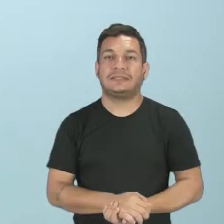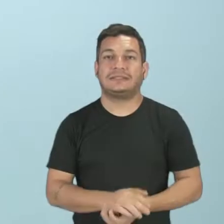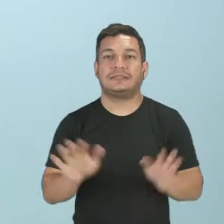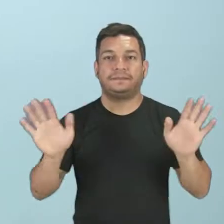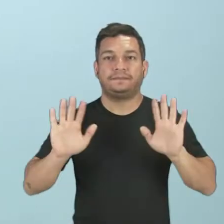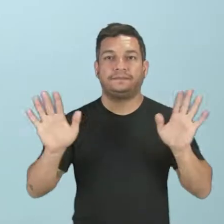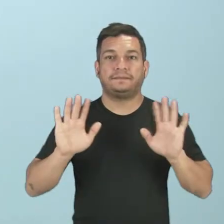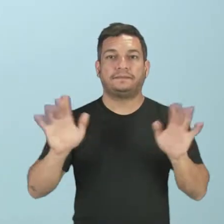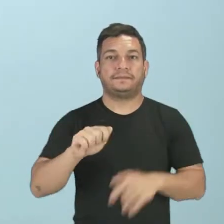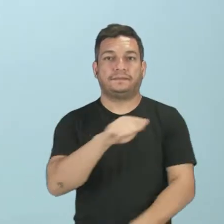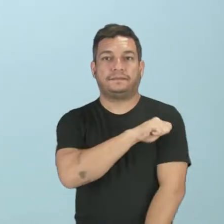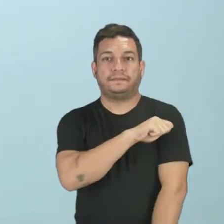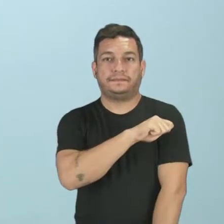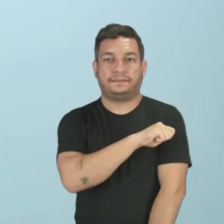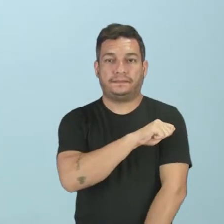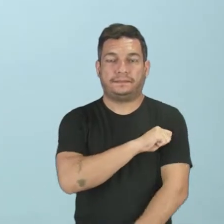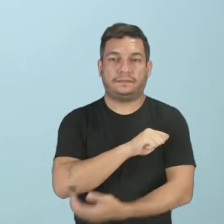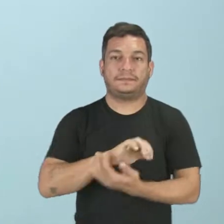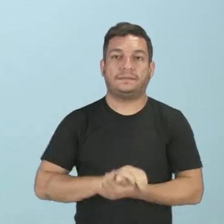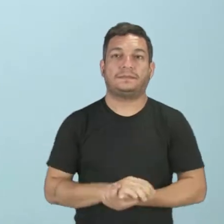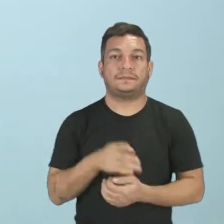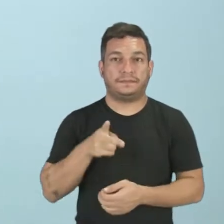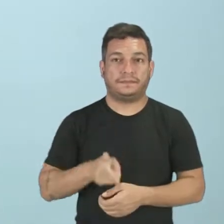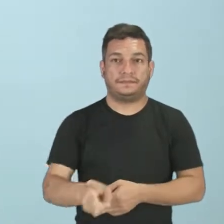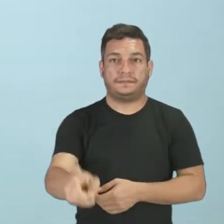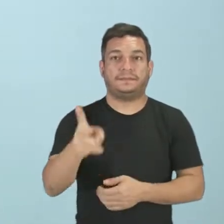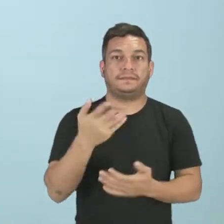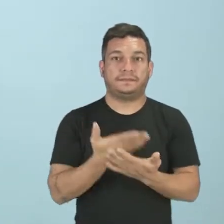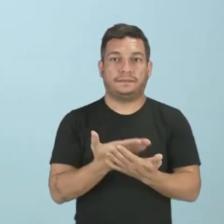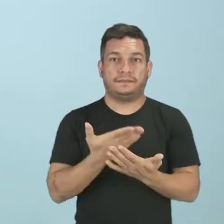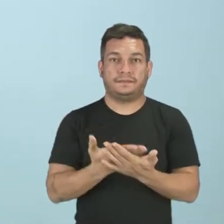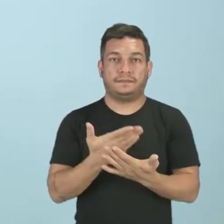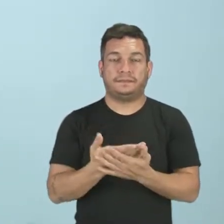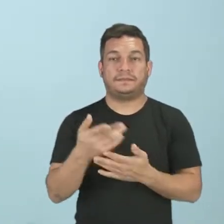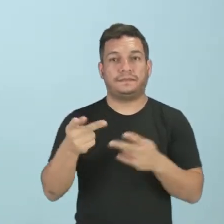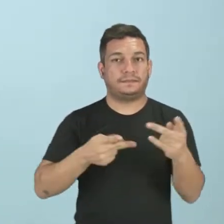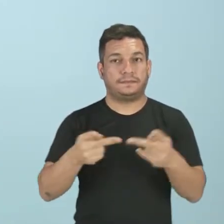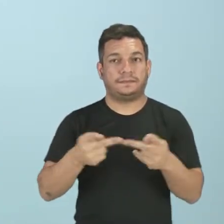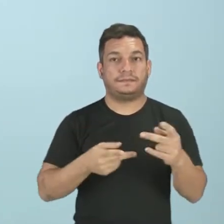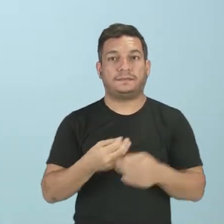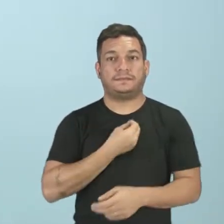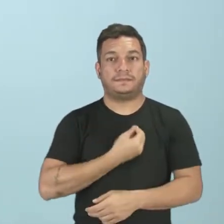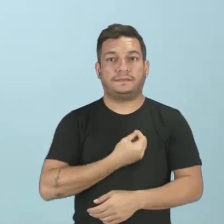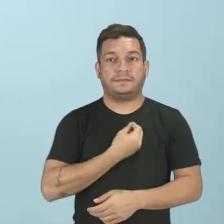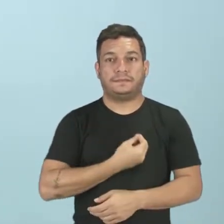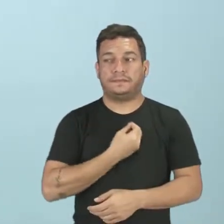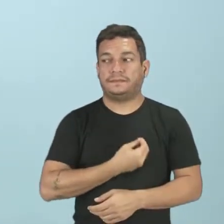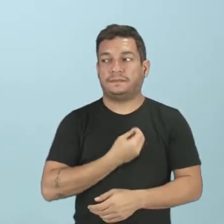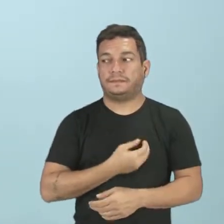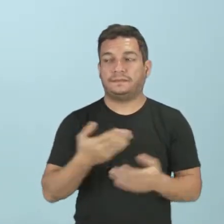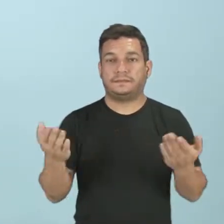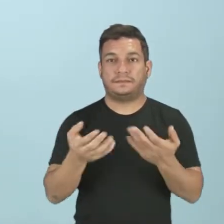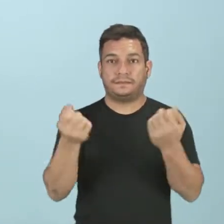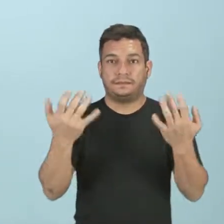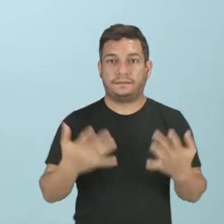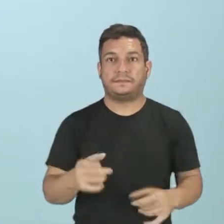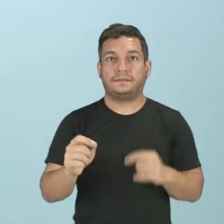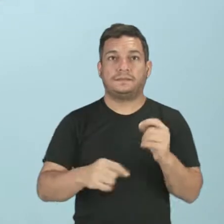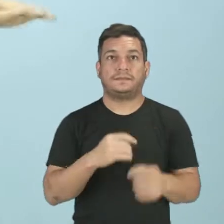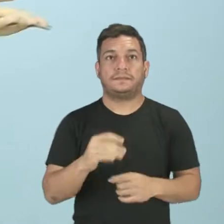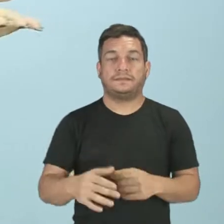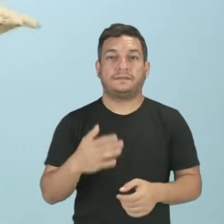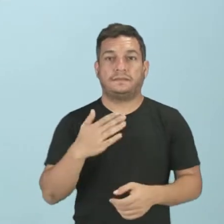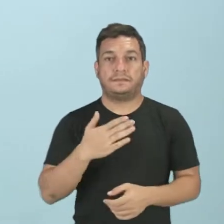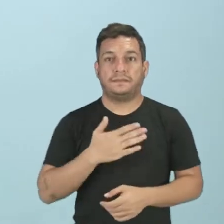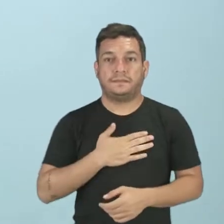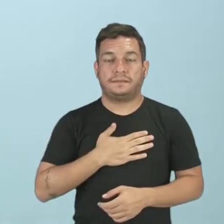Olá, queridos estudantes, dando continuidade à nossa aula de projeto de vida. Hoje nós vamos falar sobre minhas